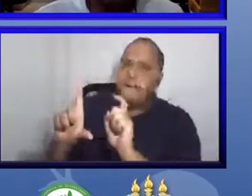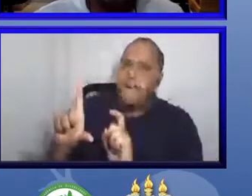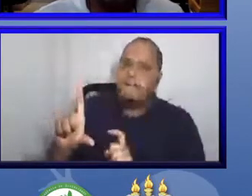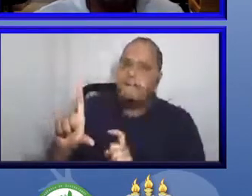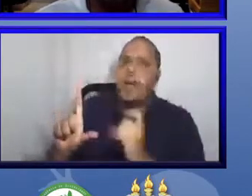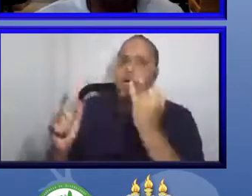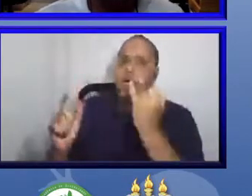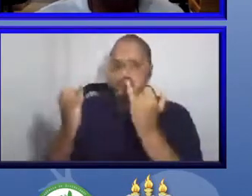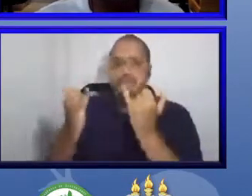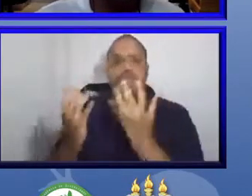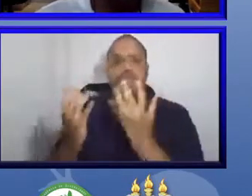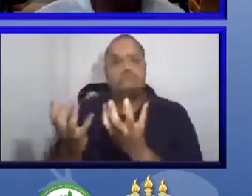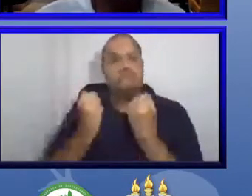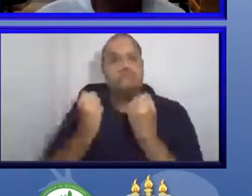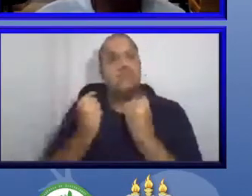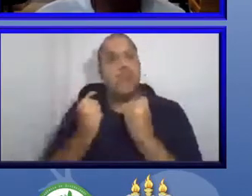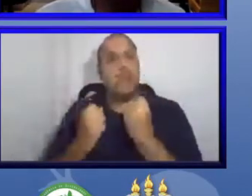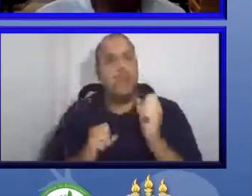a qualquer momento.